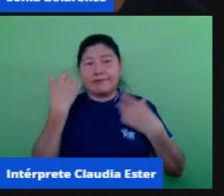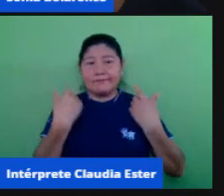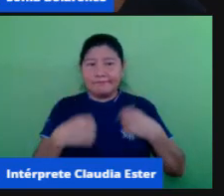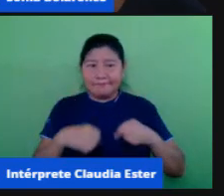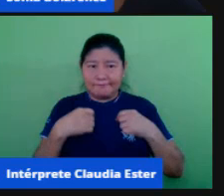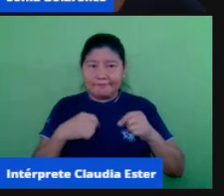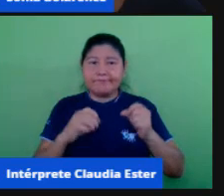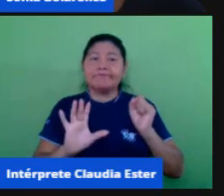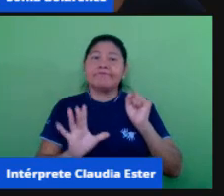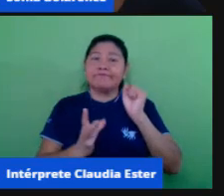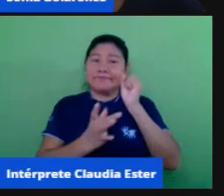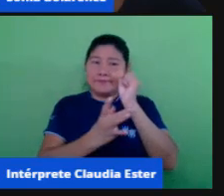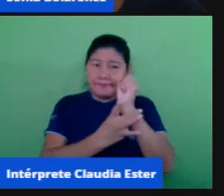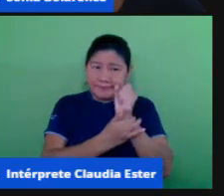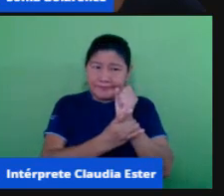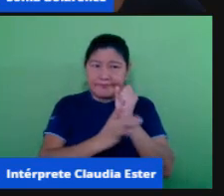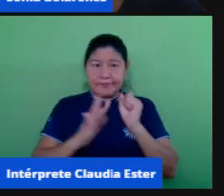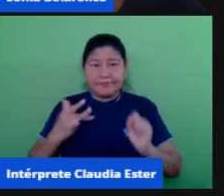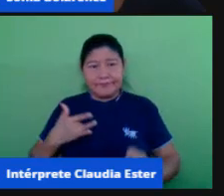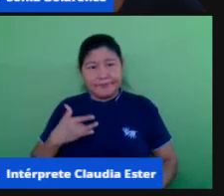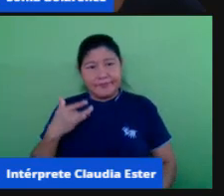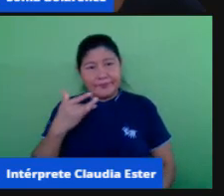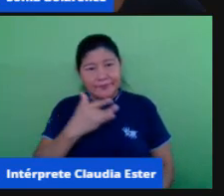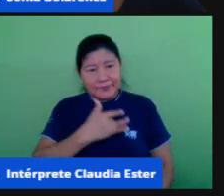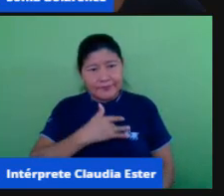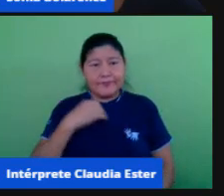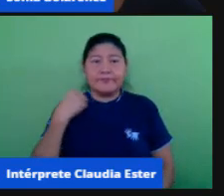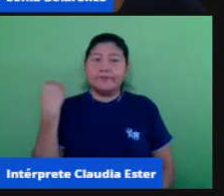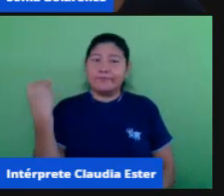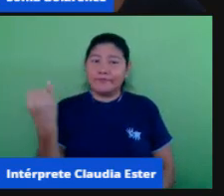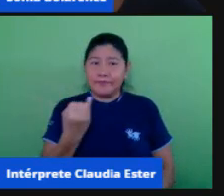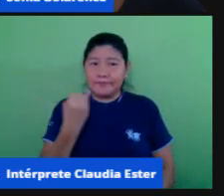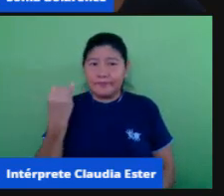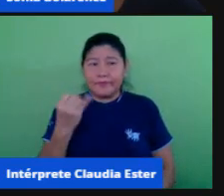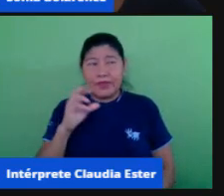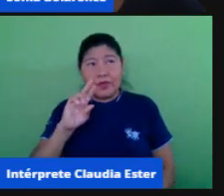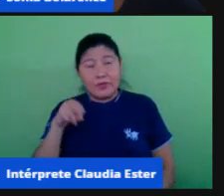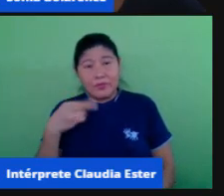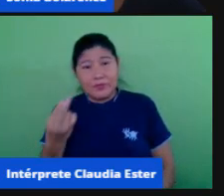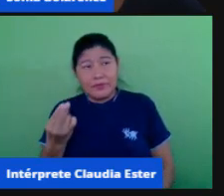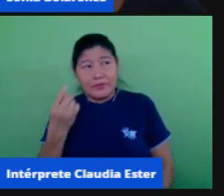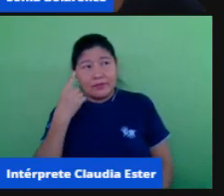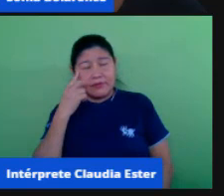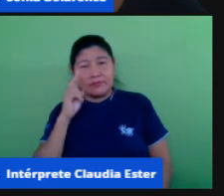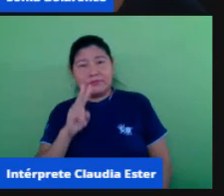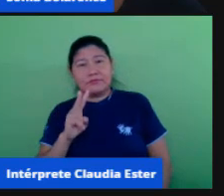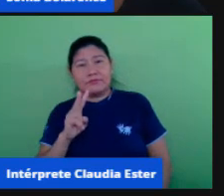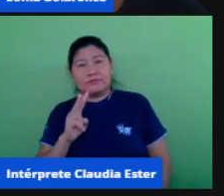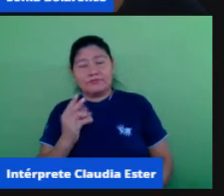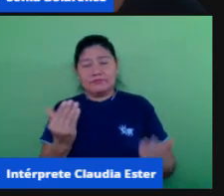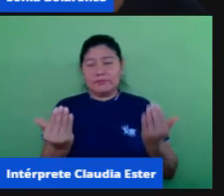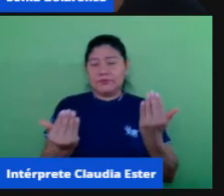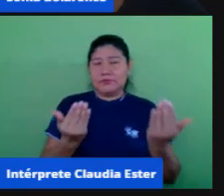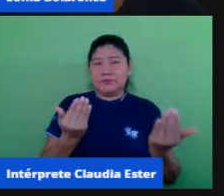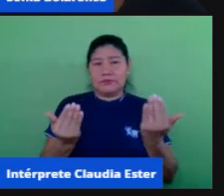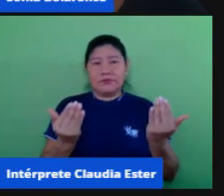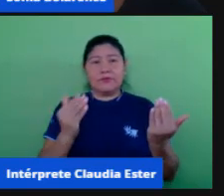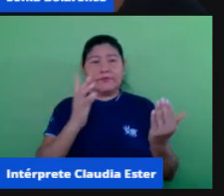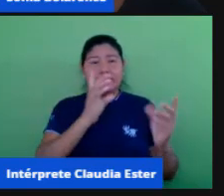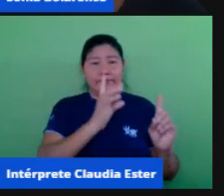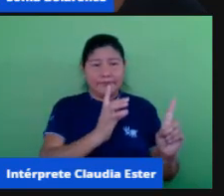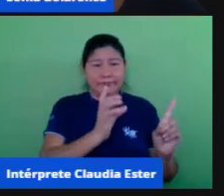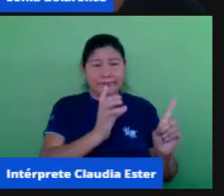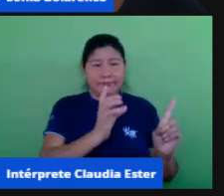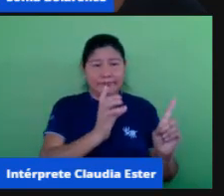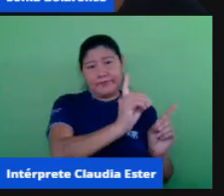a nossa saúde, nós partimos aqui da desesperança à esperança e o mote disso é a fala do